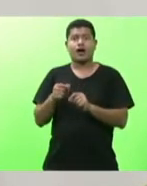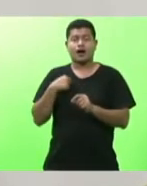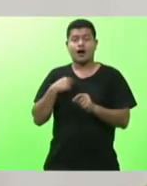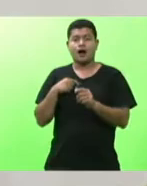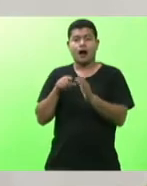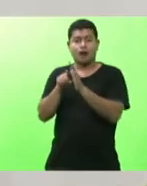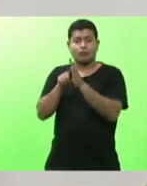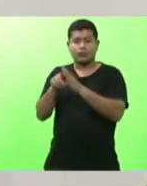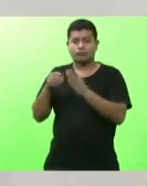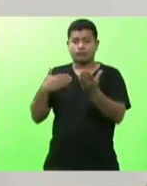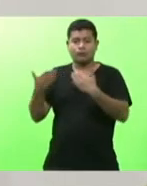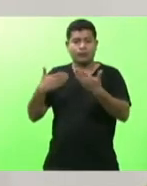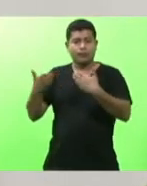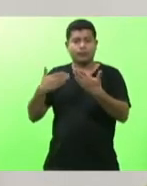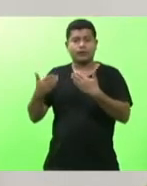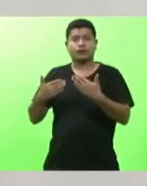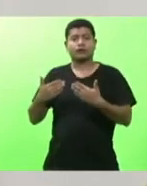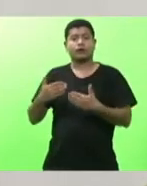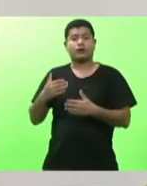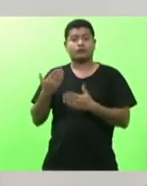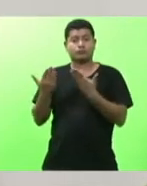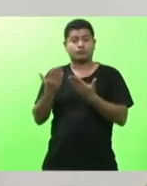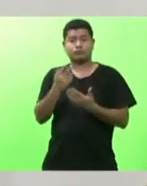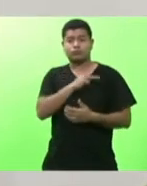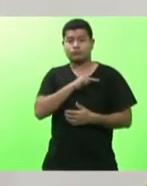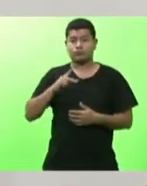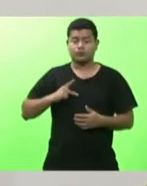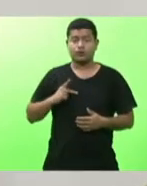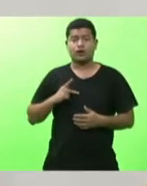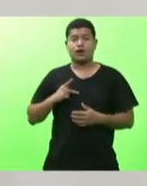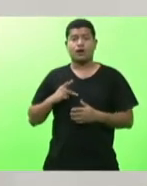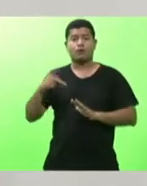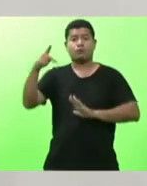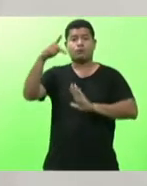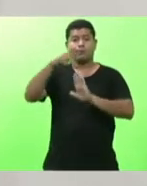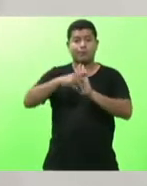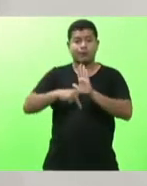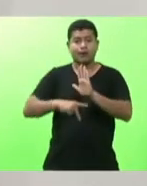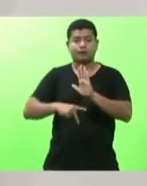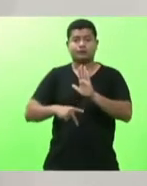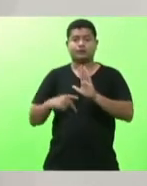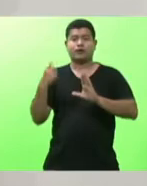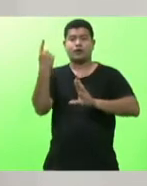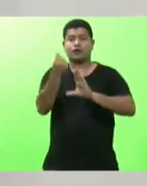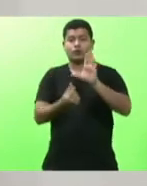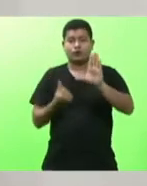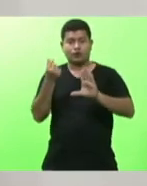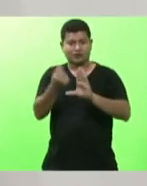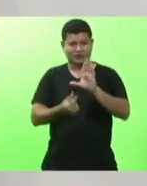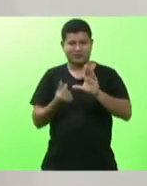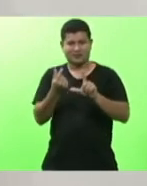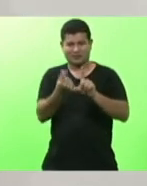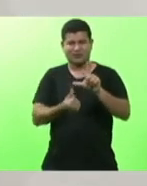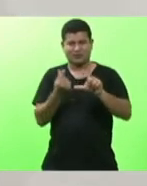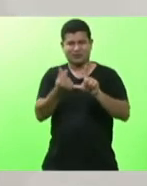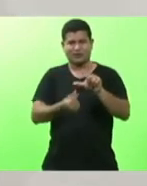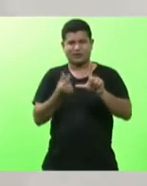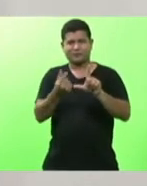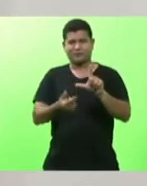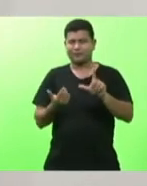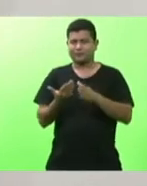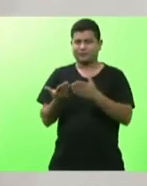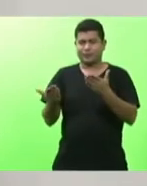discussão do plano nacional de logística. Eu penso que quando o governo, seja o governo do Estado, a União ou o